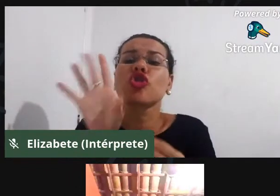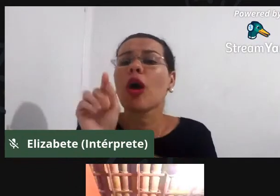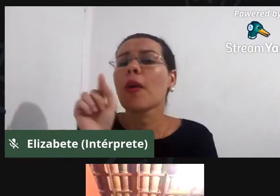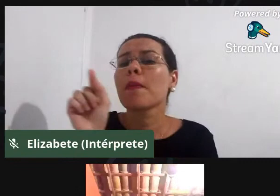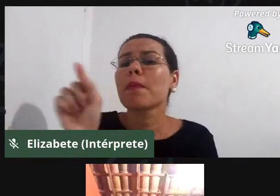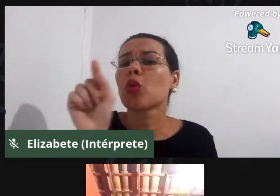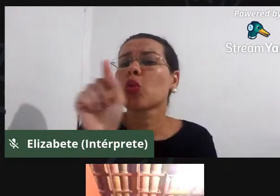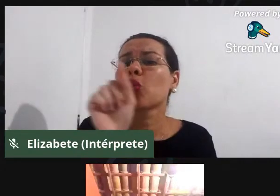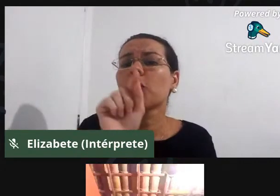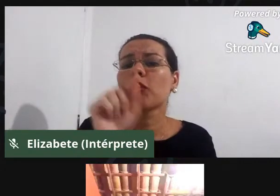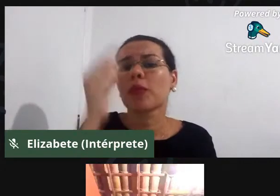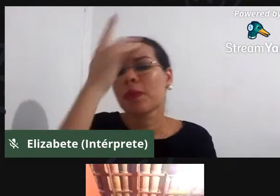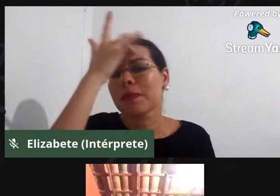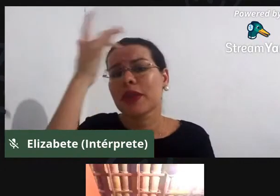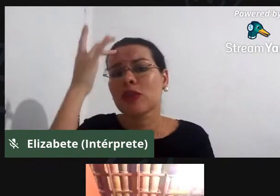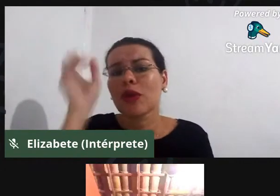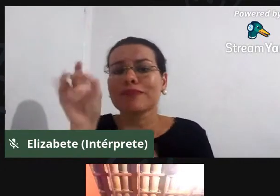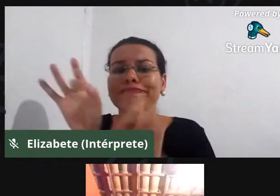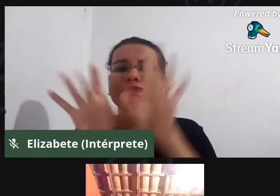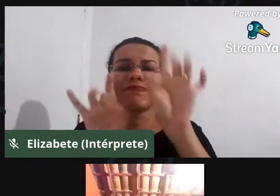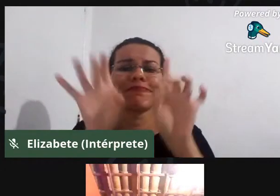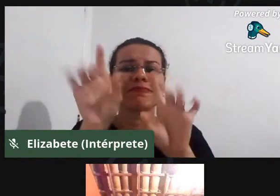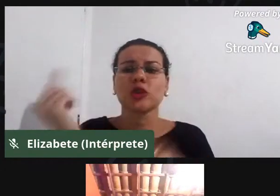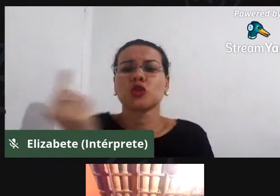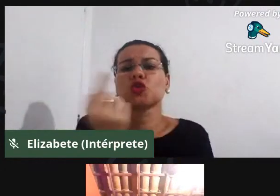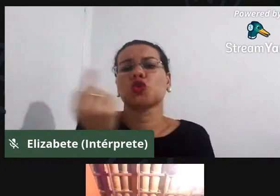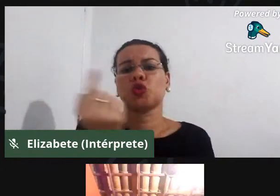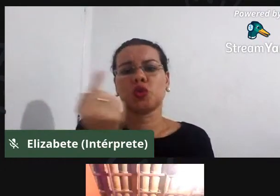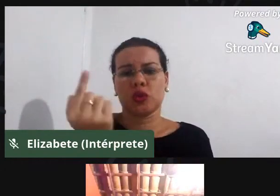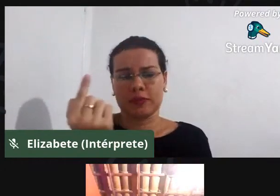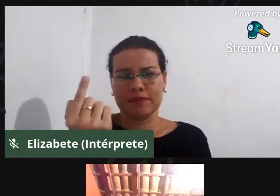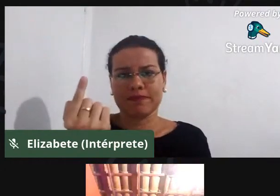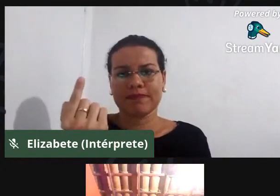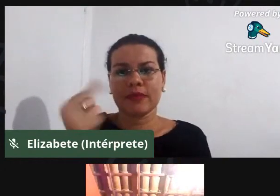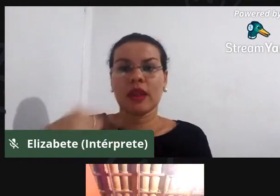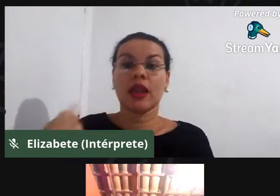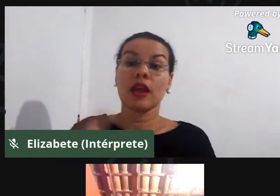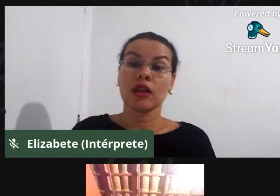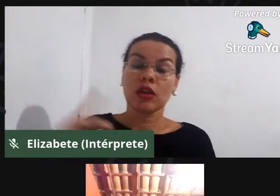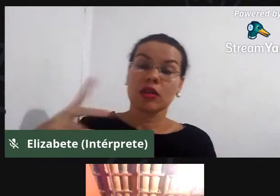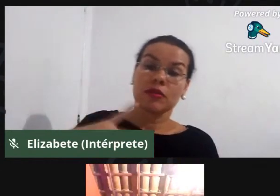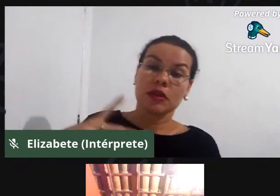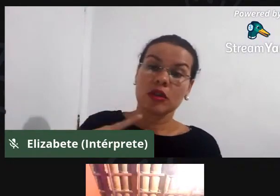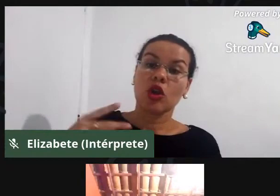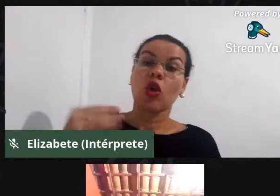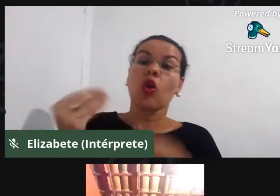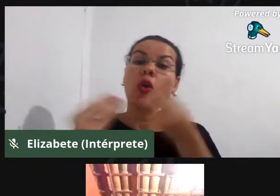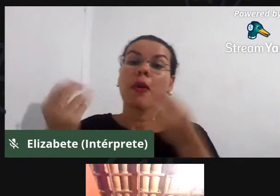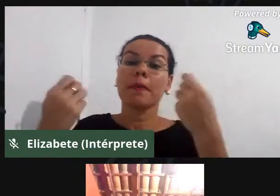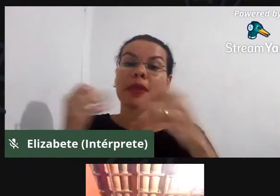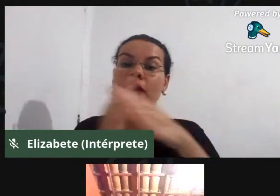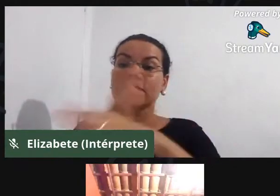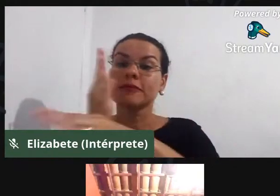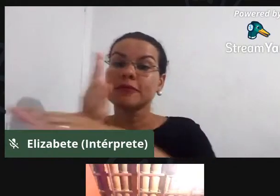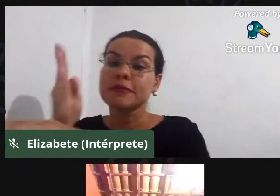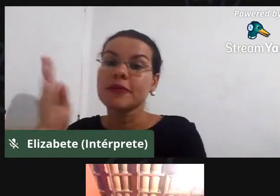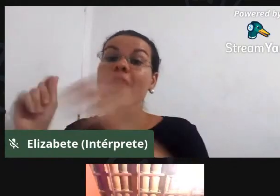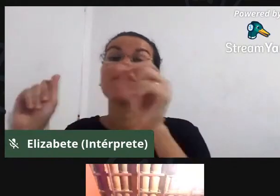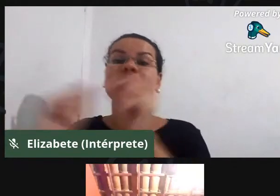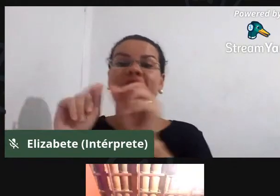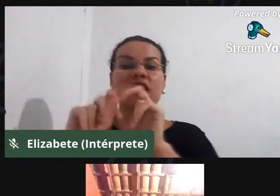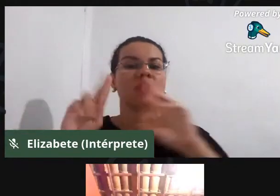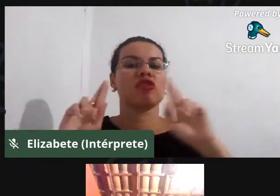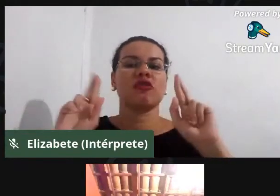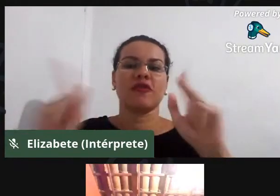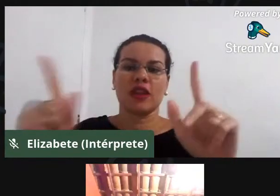gente possa ser feliz, mas sendo quem nós somos e adentrar esse espaço que a gente consiga fazer a diferença a partir de nossas ações, de